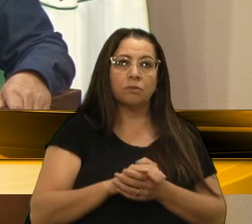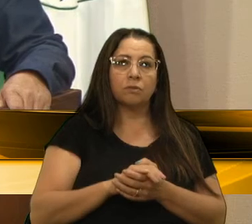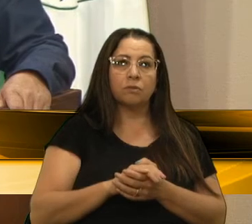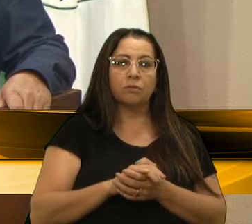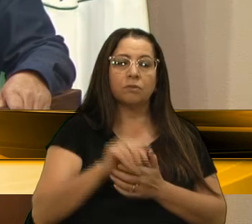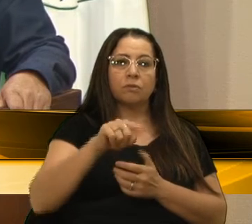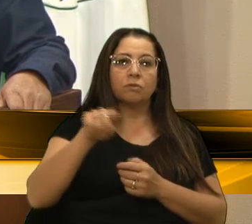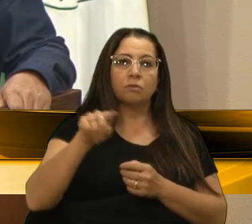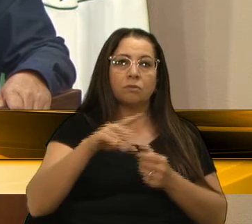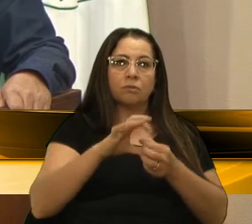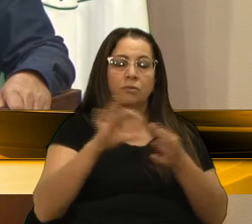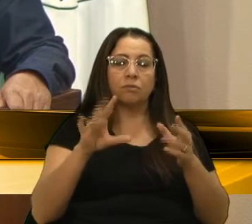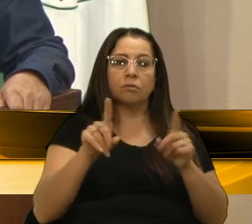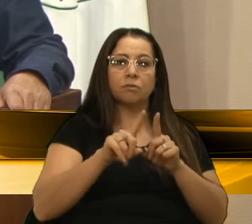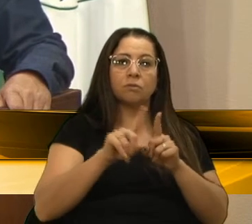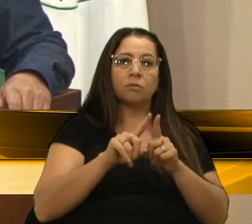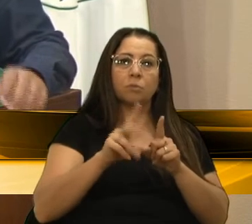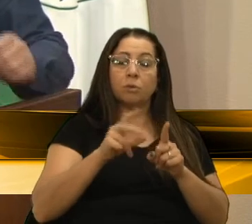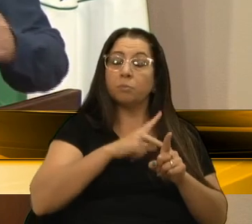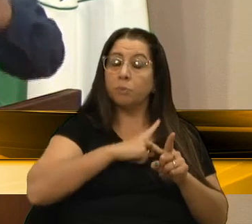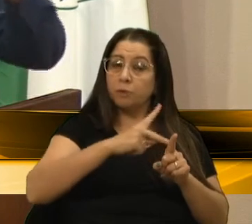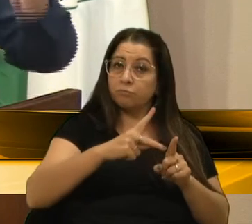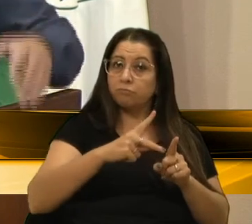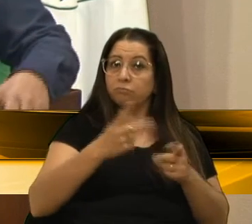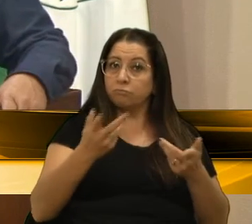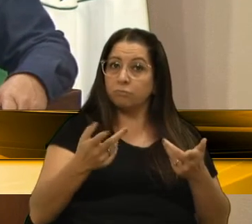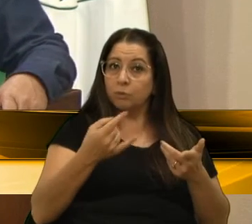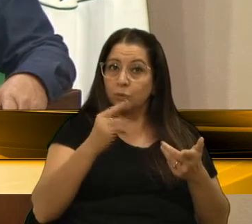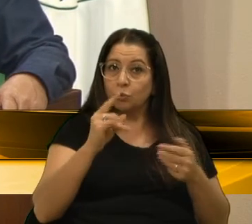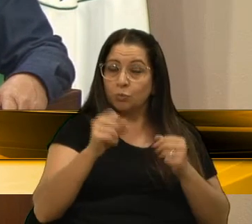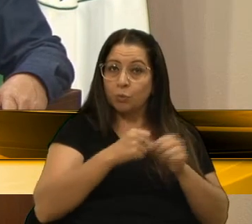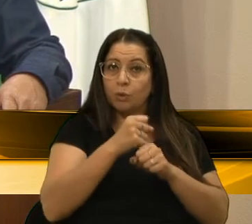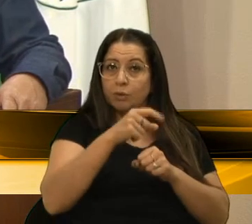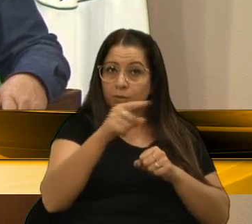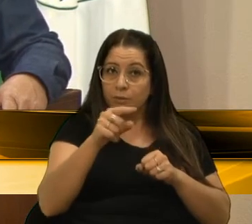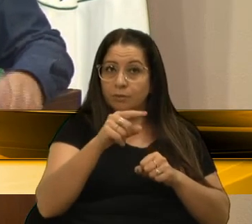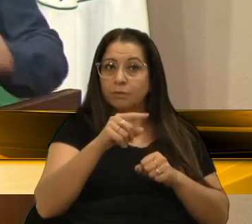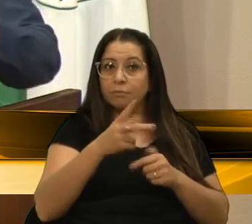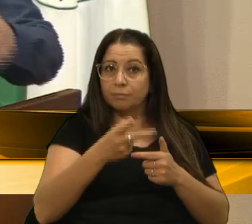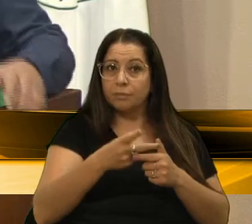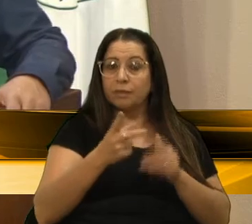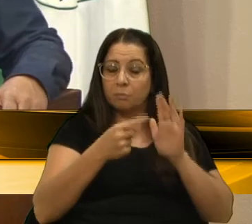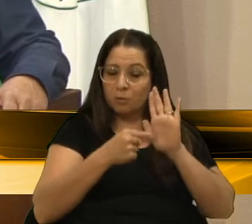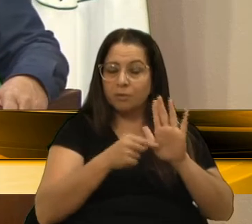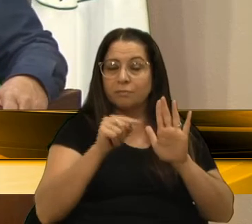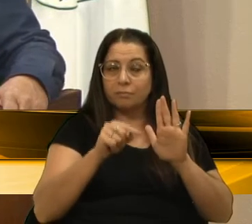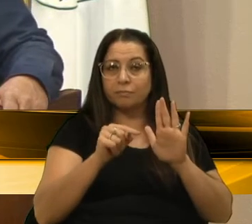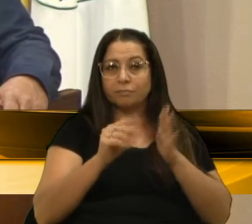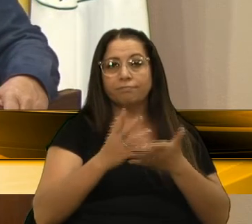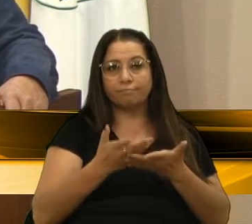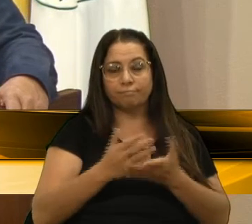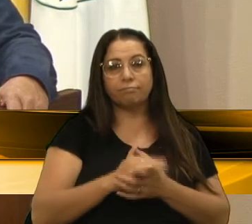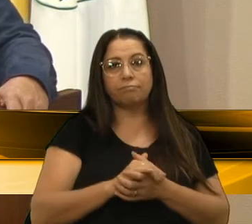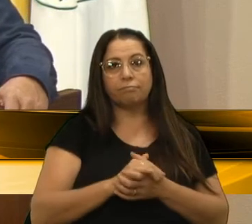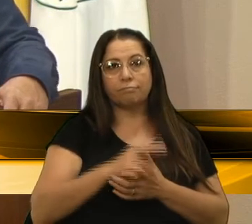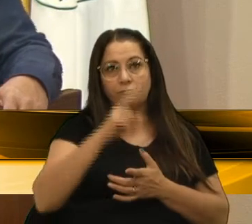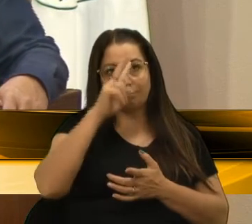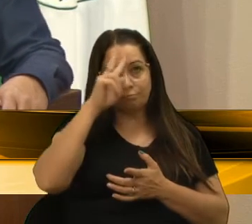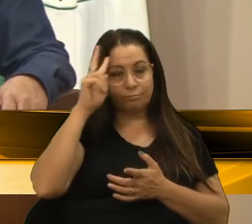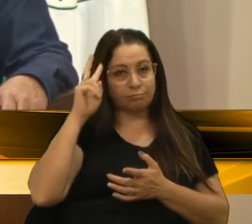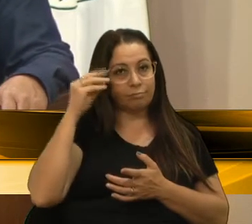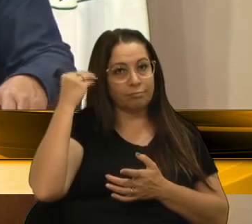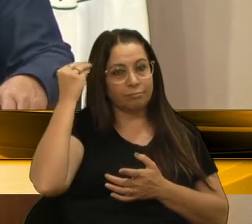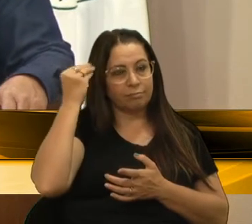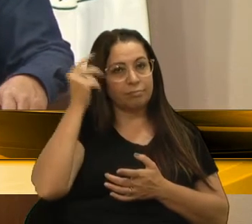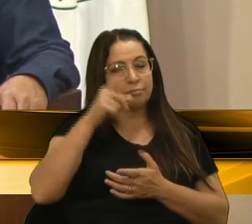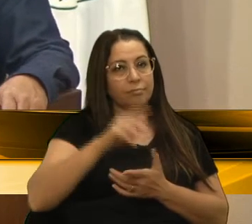liberdade, e pode ser um grande presidente, como está sendo nos últimos anos, aqui os presidentes que estão aqui, tendem mostrado isso, então, o Luiz, essa experiência